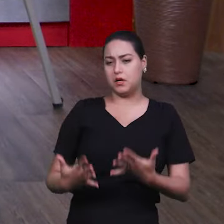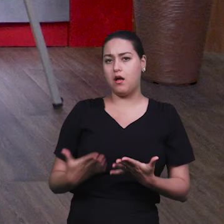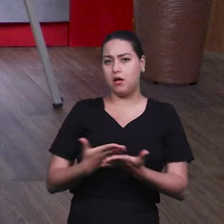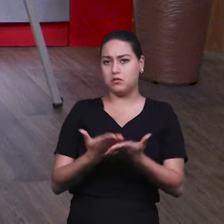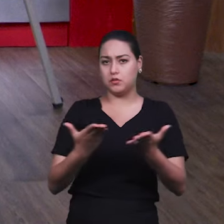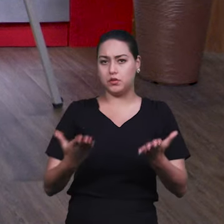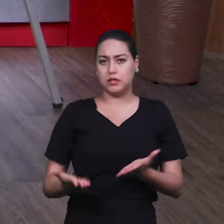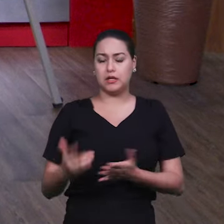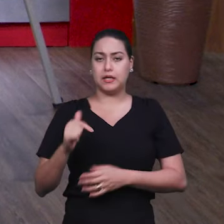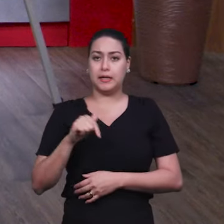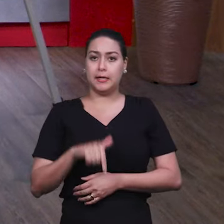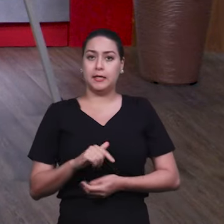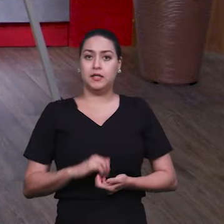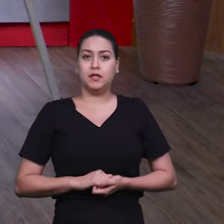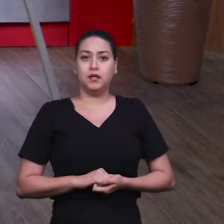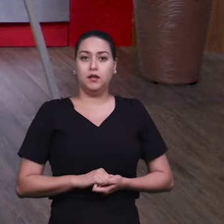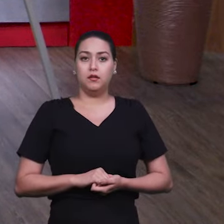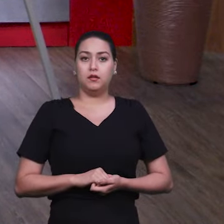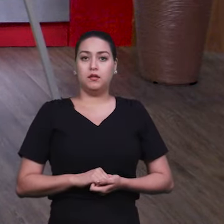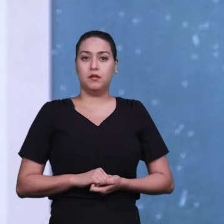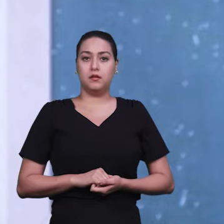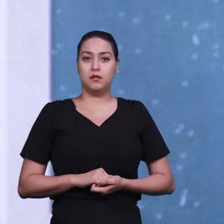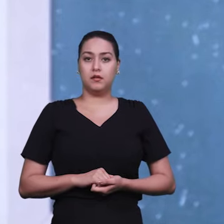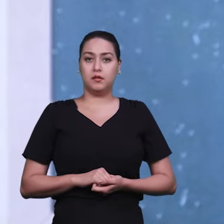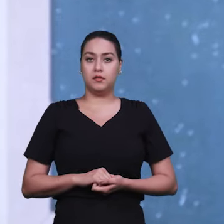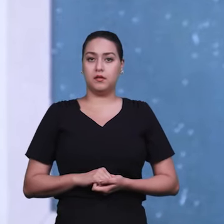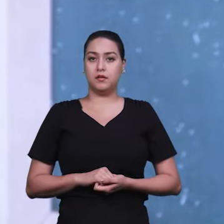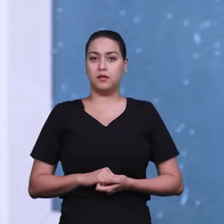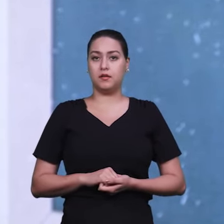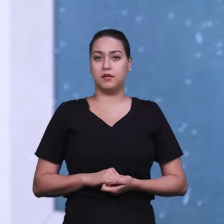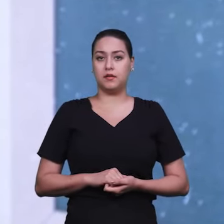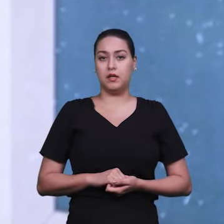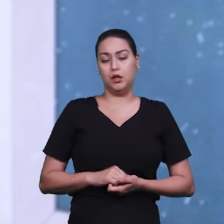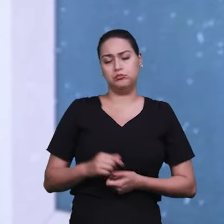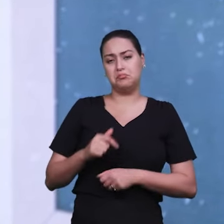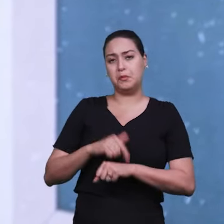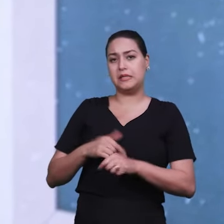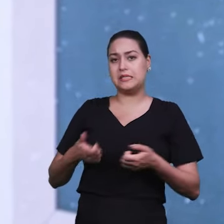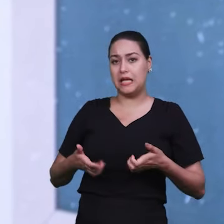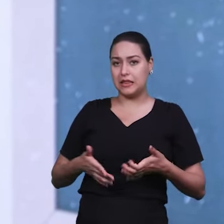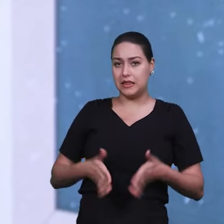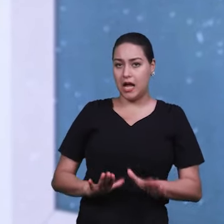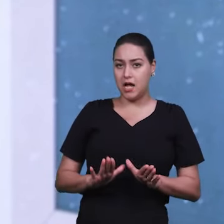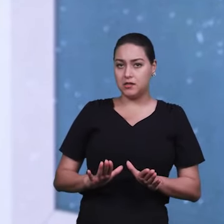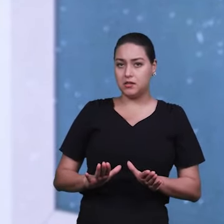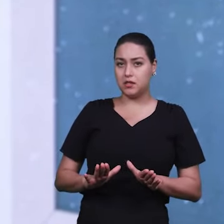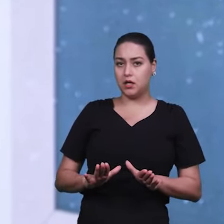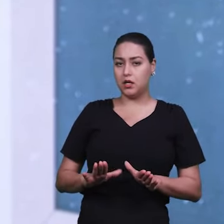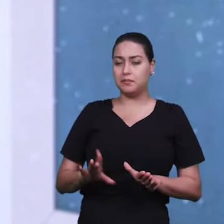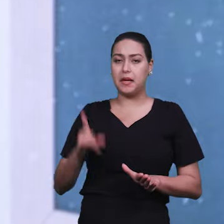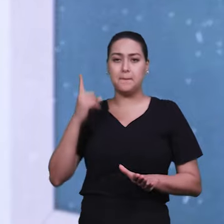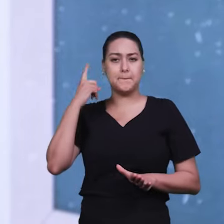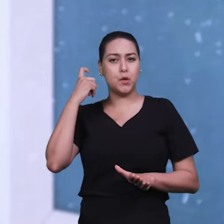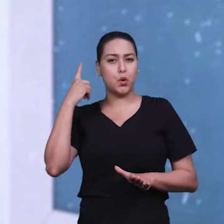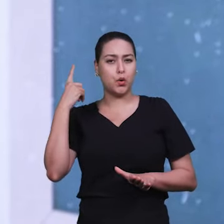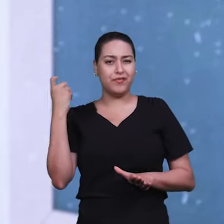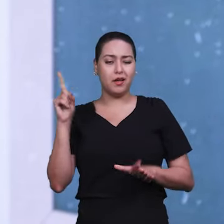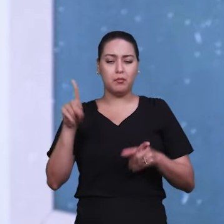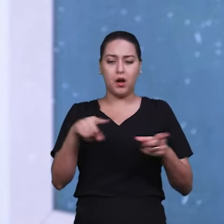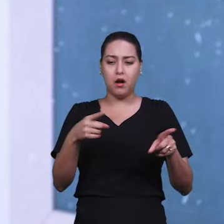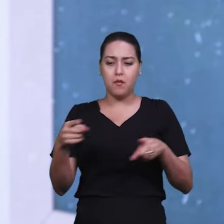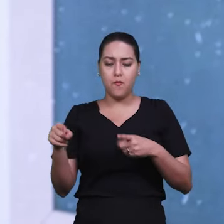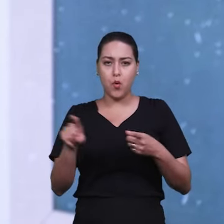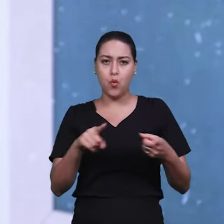telespectadores? Ó, geralmente, desde que você nasce, né, você é um bebê, você é estimulado a ouvir música, ao convívio.